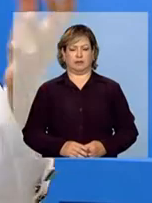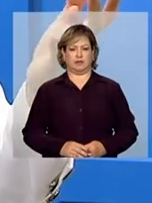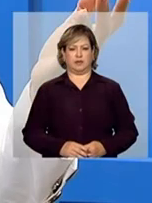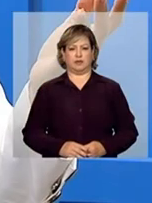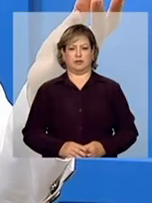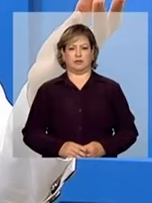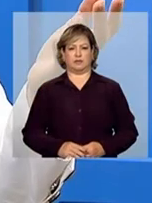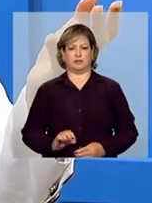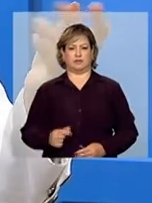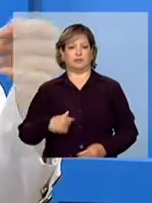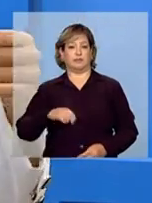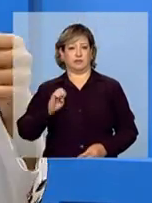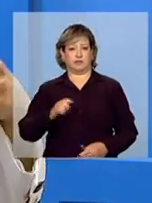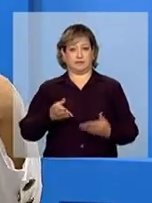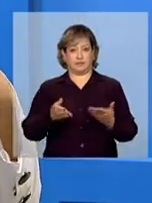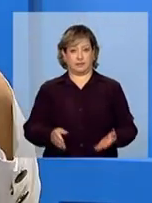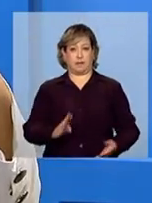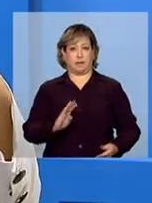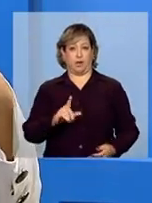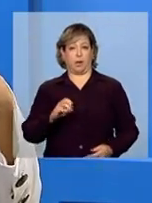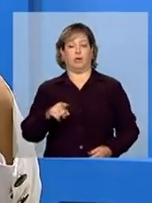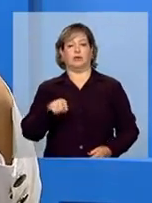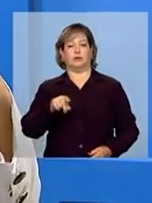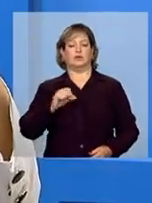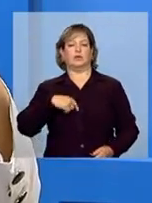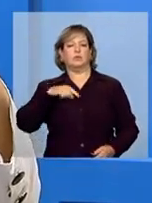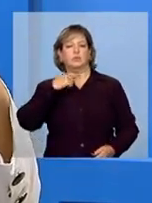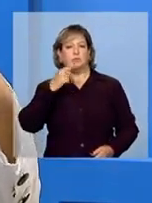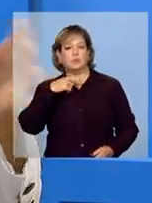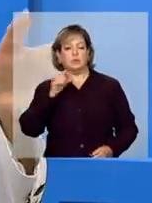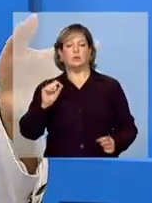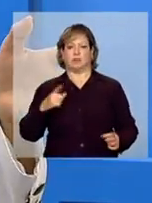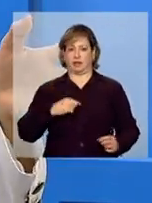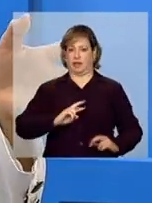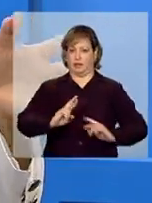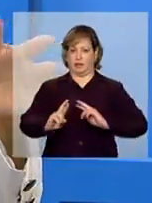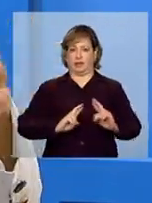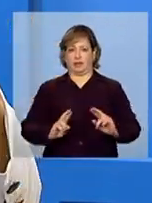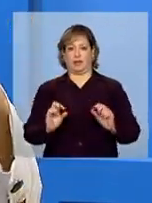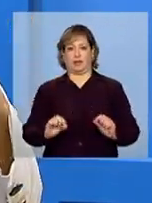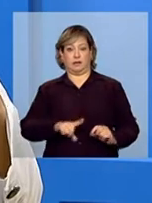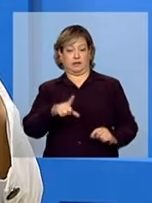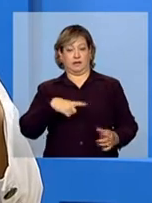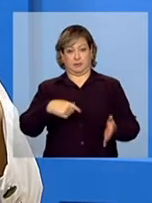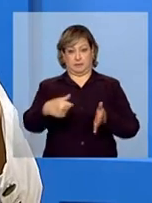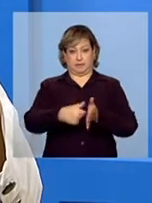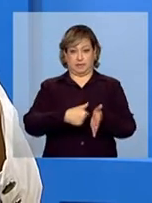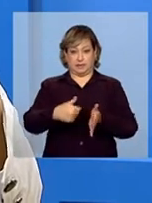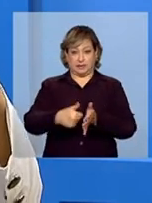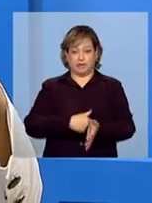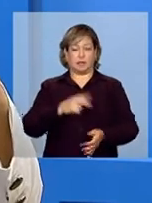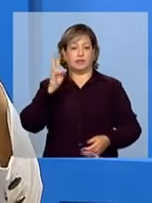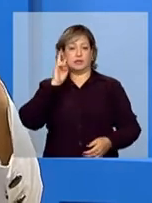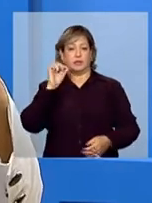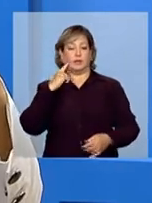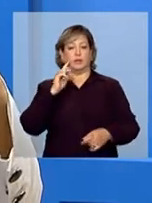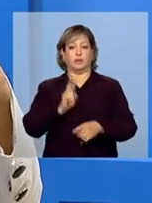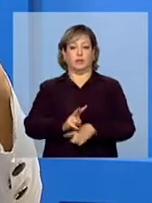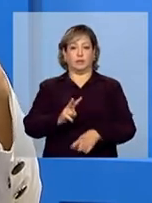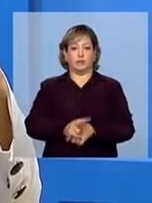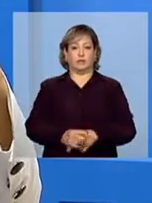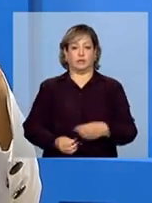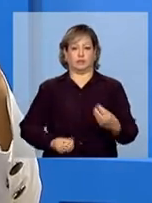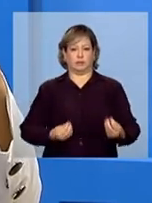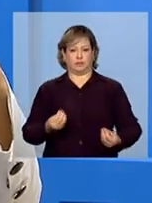E é neste bloco que as suas dúvidas são respondidas. Perguntas sobre acompanhamento de educação e